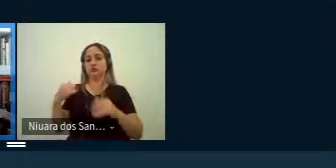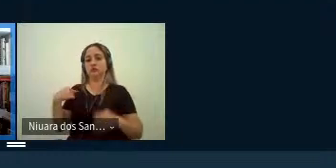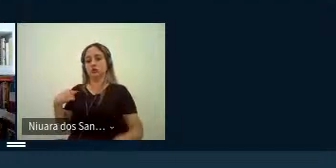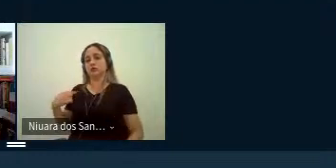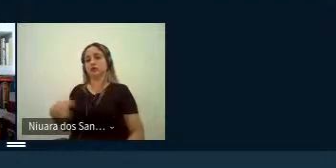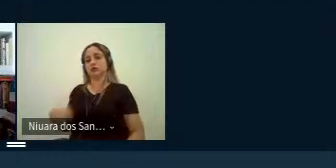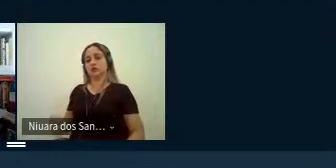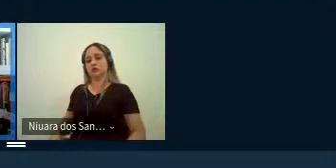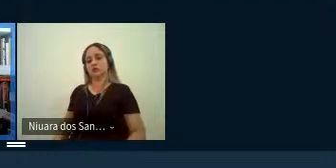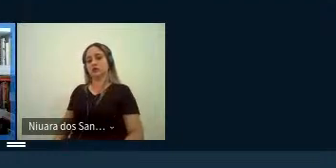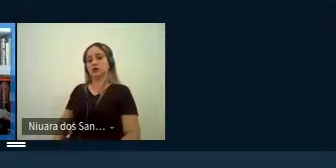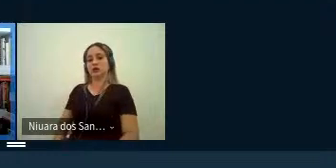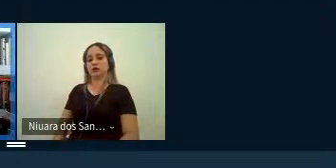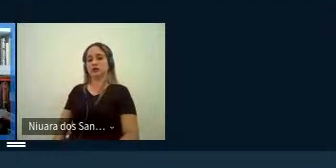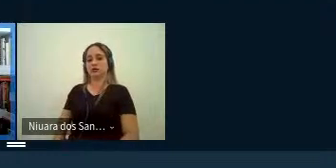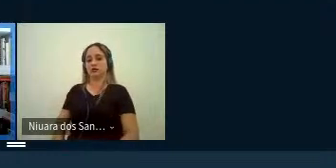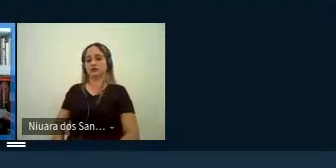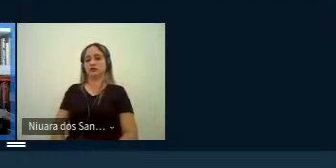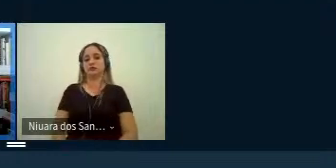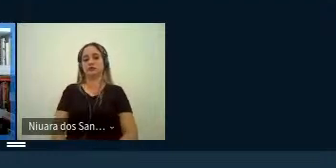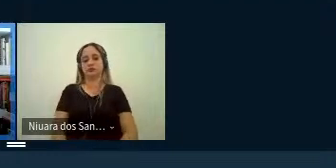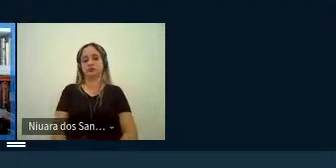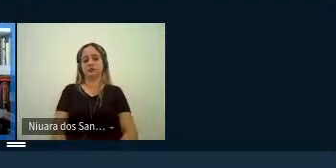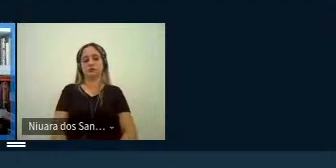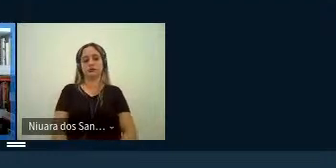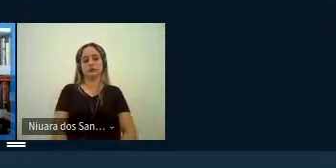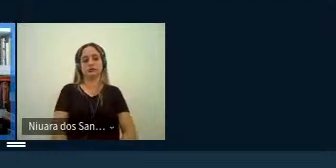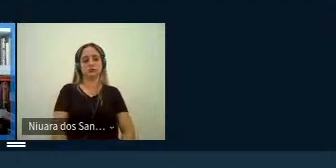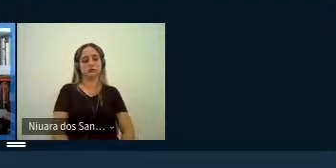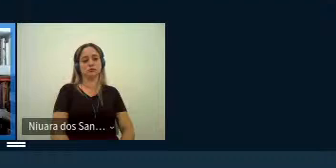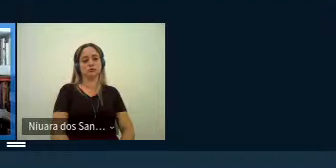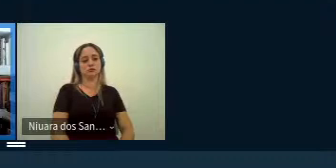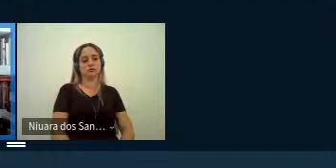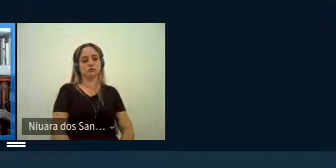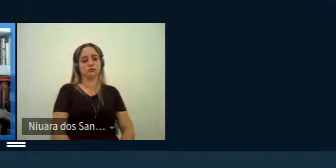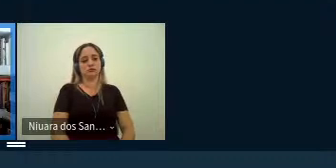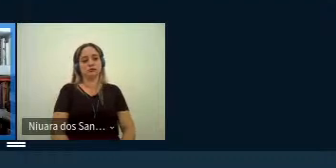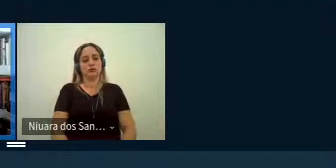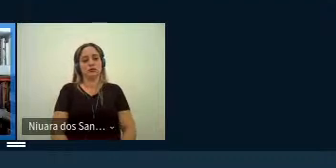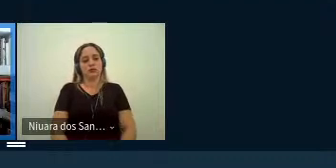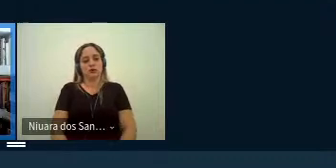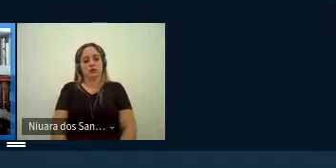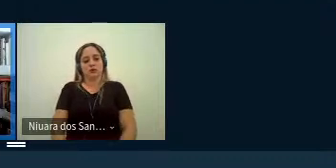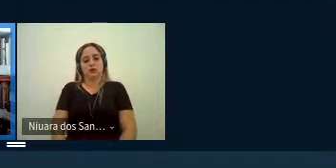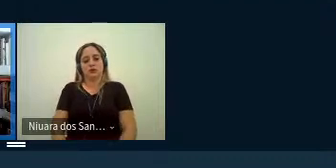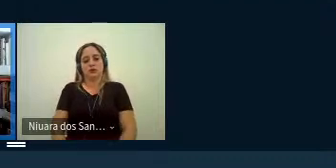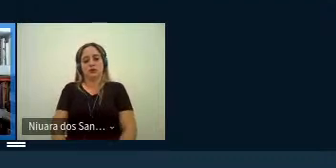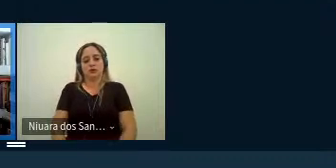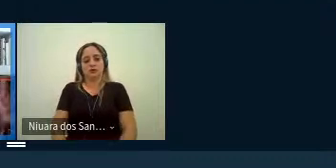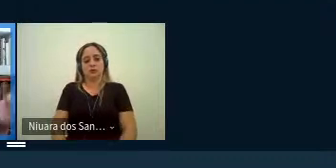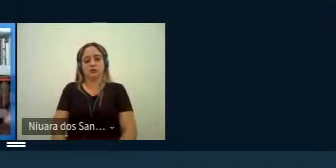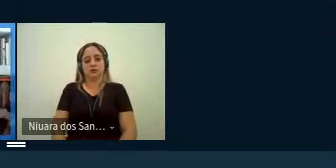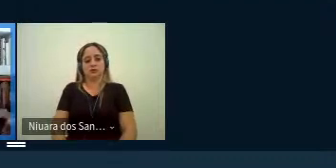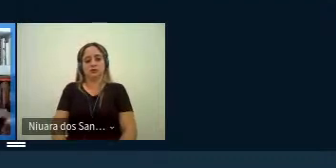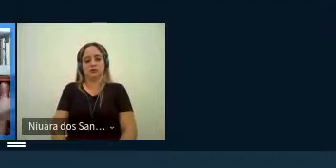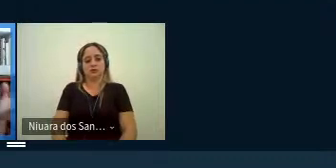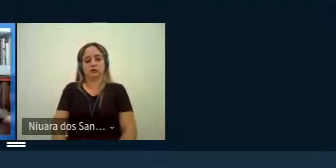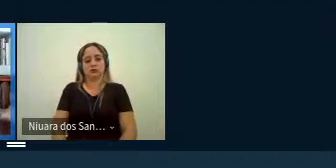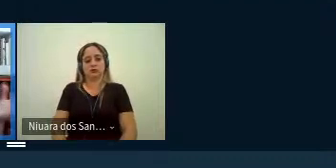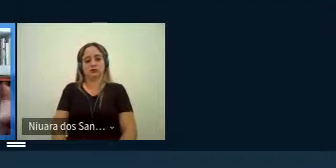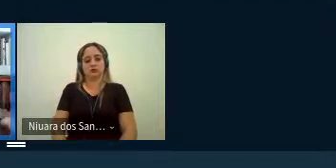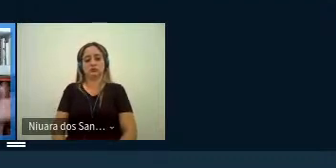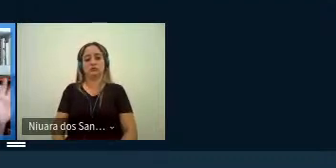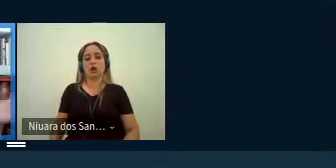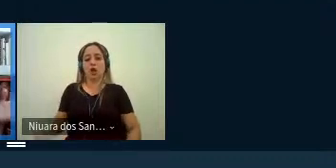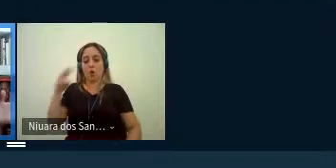quais prezavam pela manutenção dos efeitos do texto fonte mas com os olhos